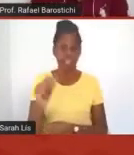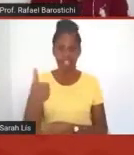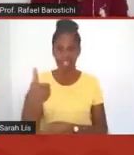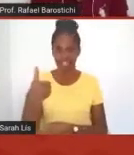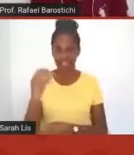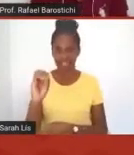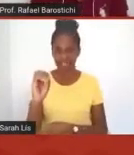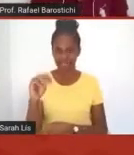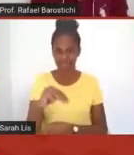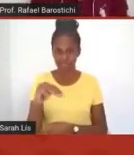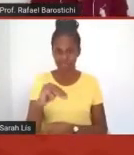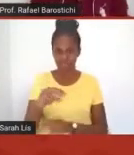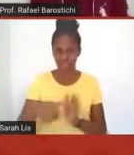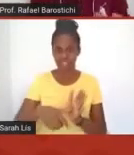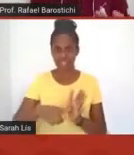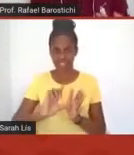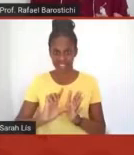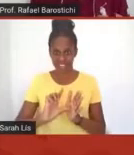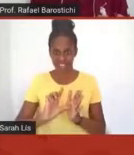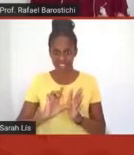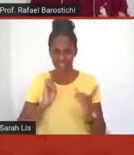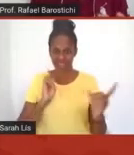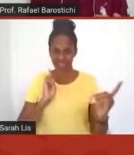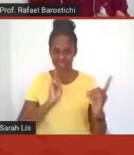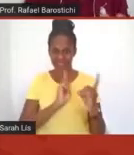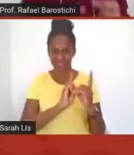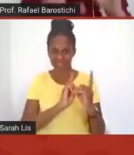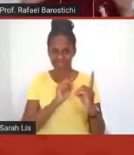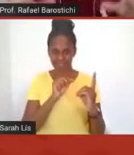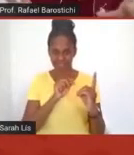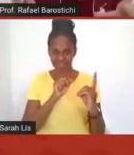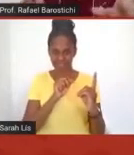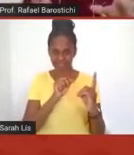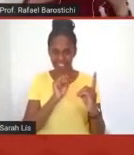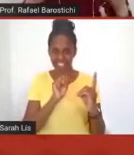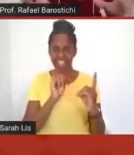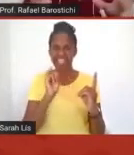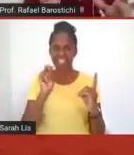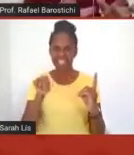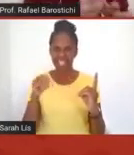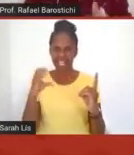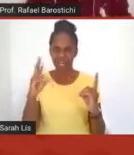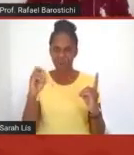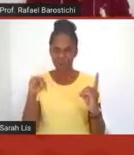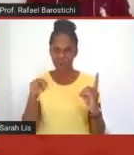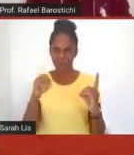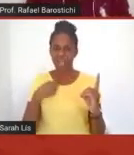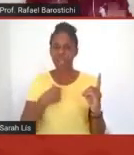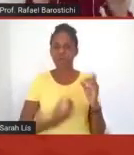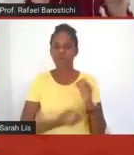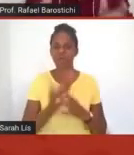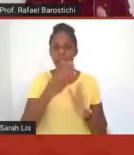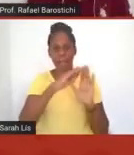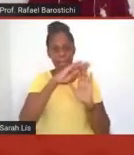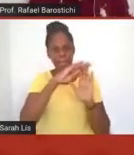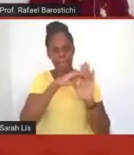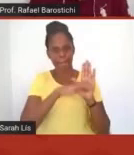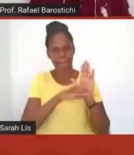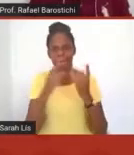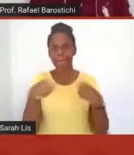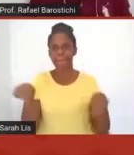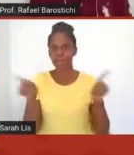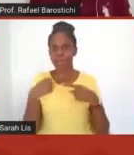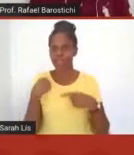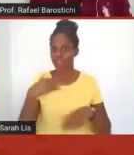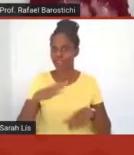de cada encontro síncrono, eu iria colocar, eu criei uma playlist especificamente para isso, com músicas colhidas a